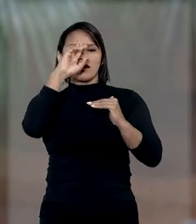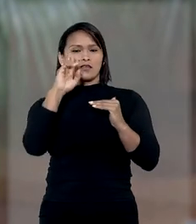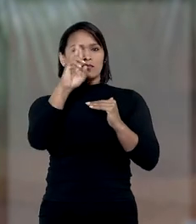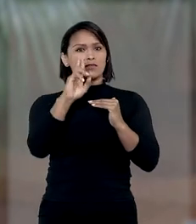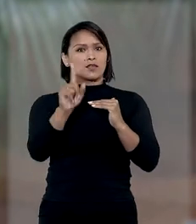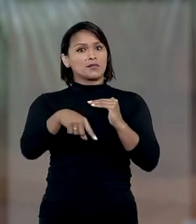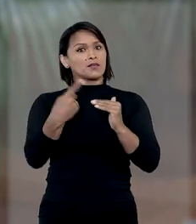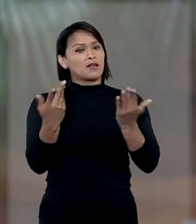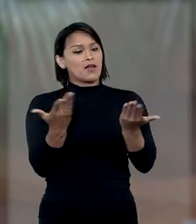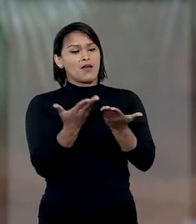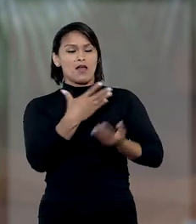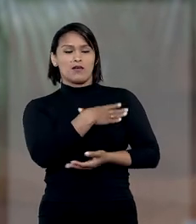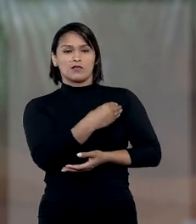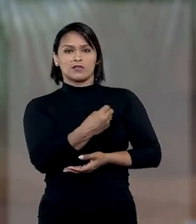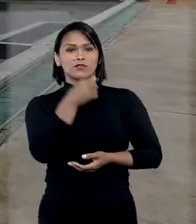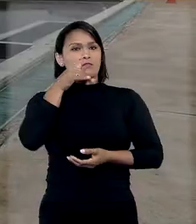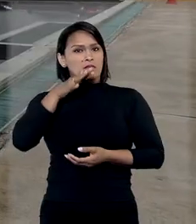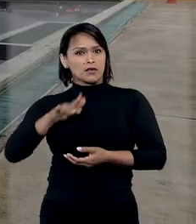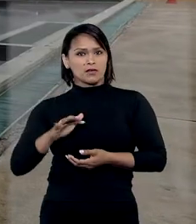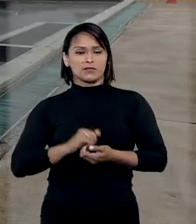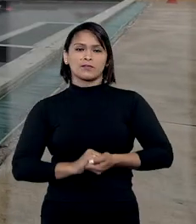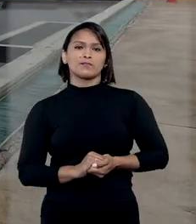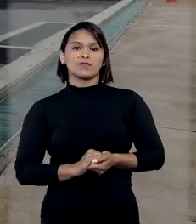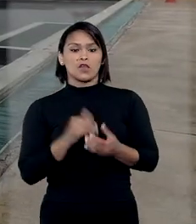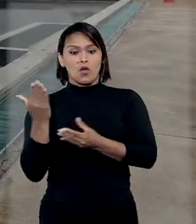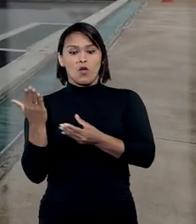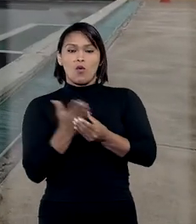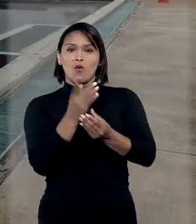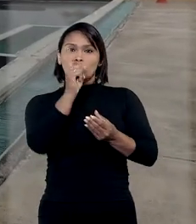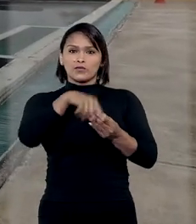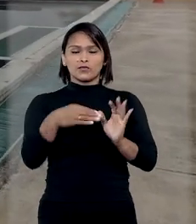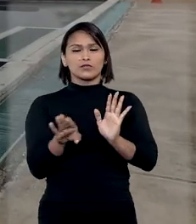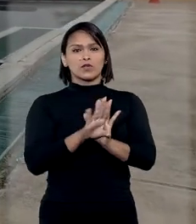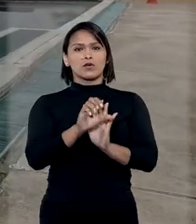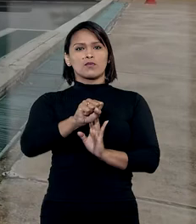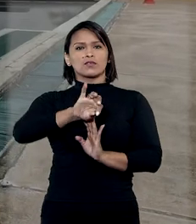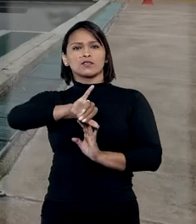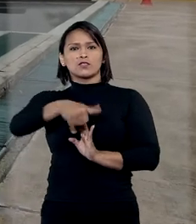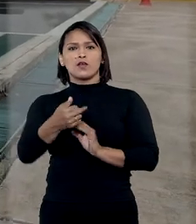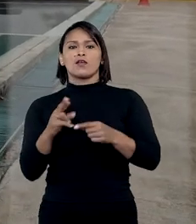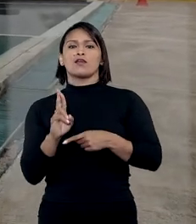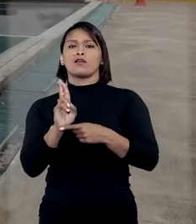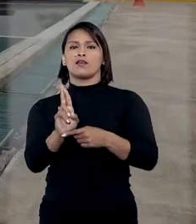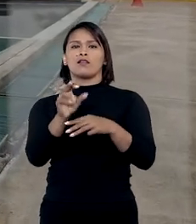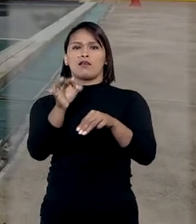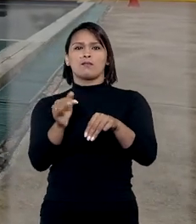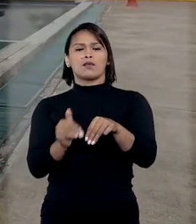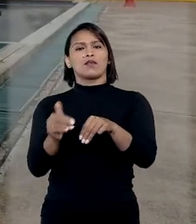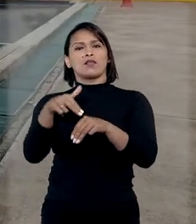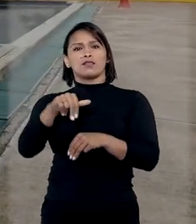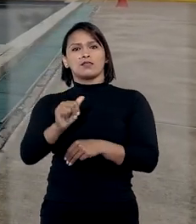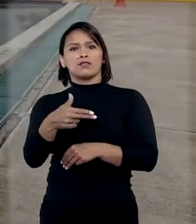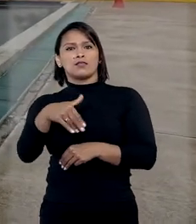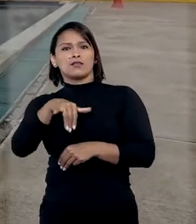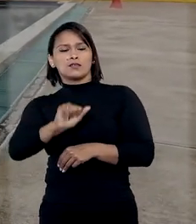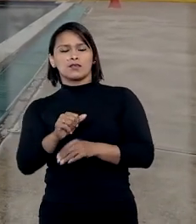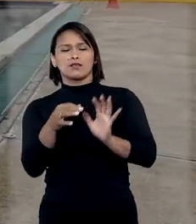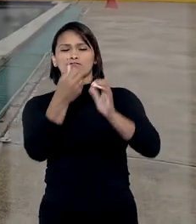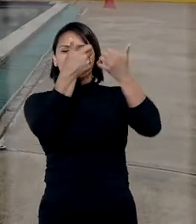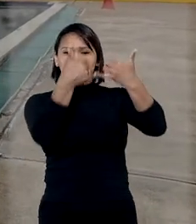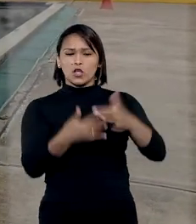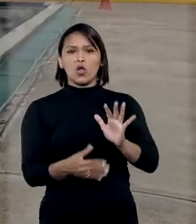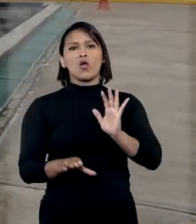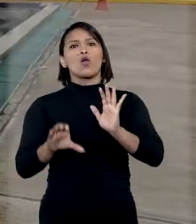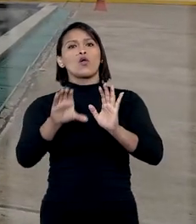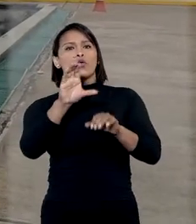responsabilidades relativas aos menores. O caso chegou então ao STJ e a relatora, a ministra Nancy Andrigue, pontuou que o